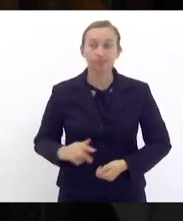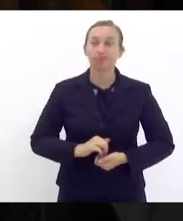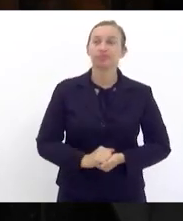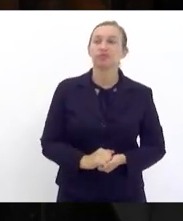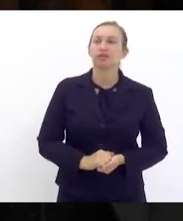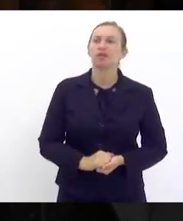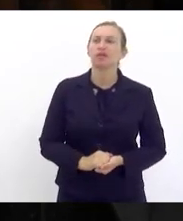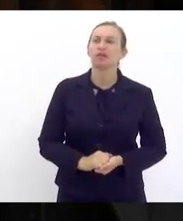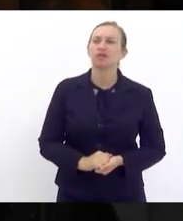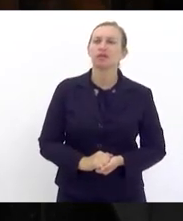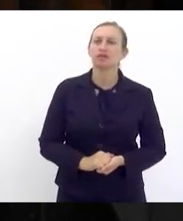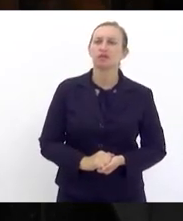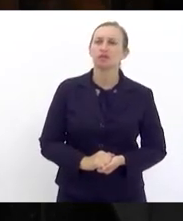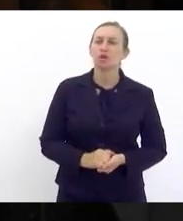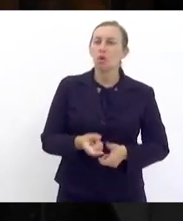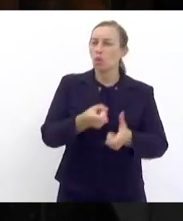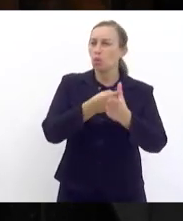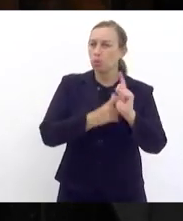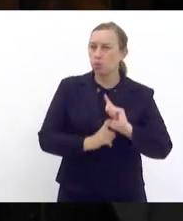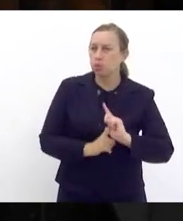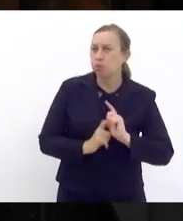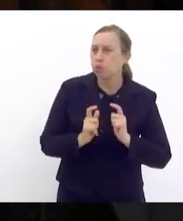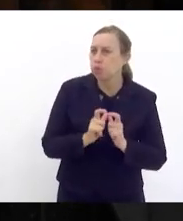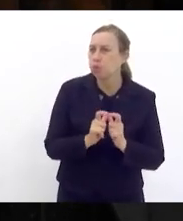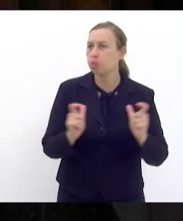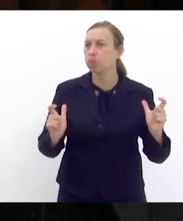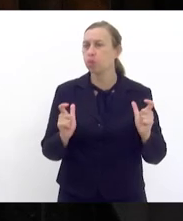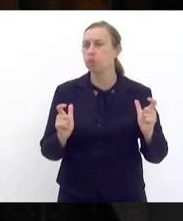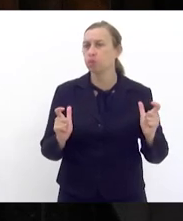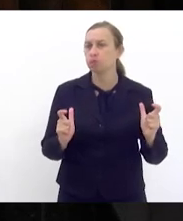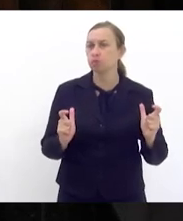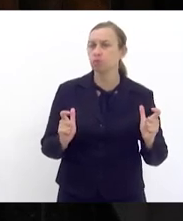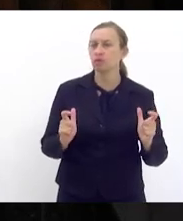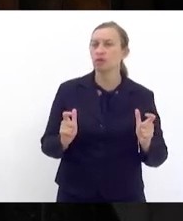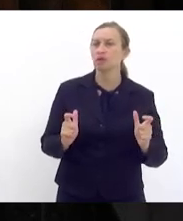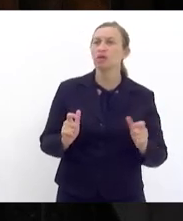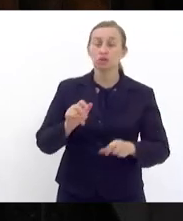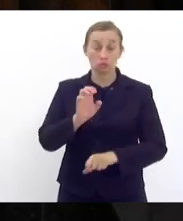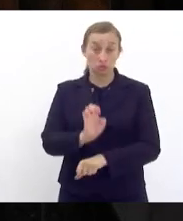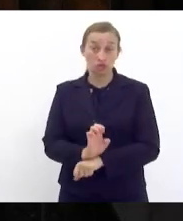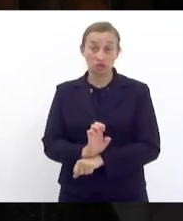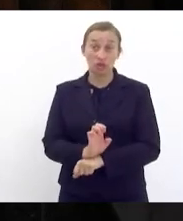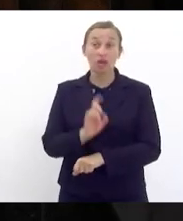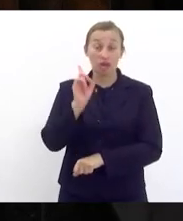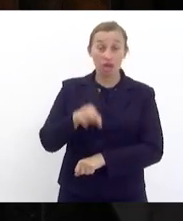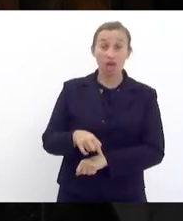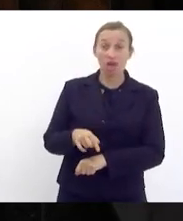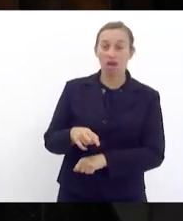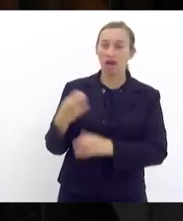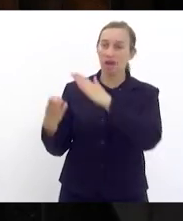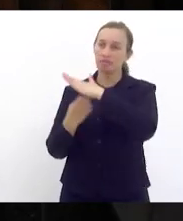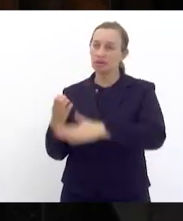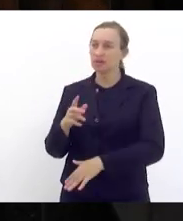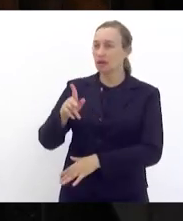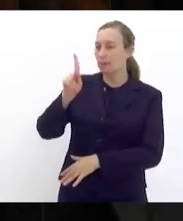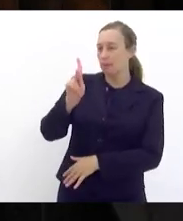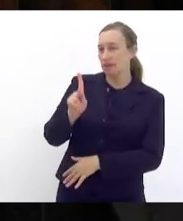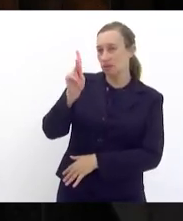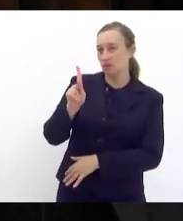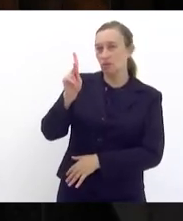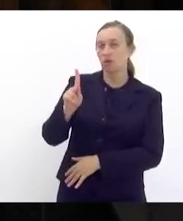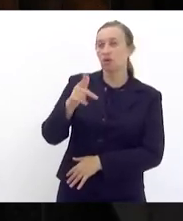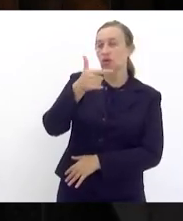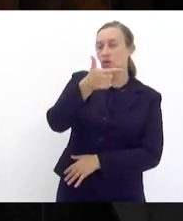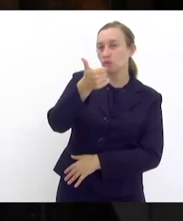O maior devedor da dívida ativa do Estado é a Petrobras com 12